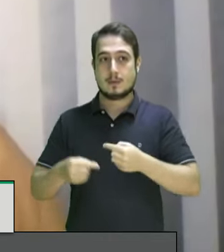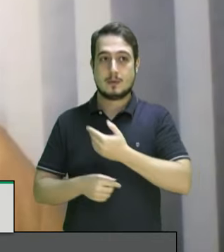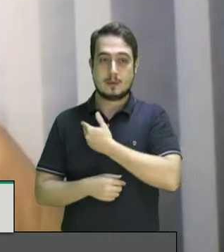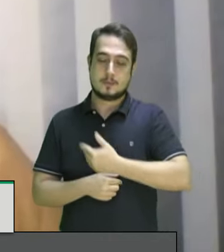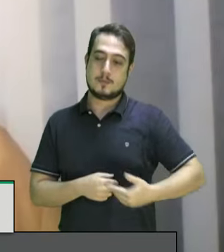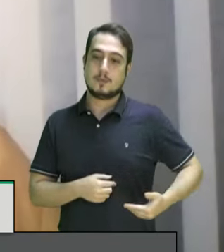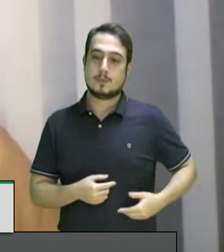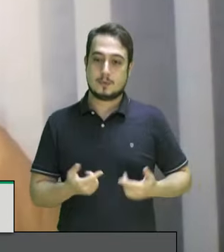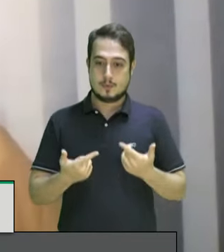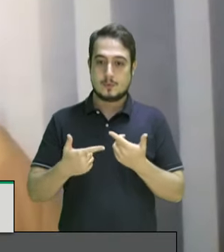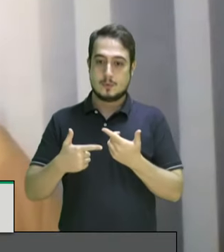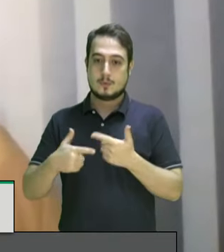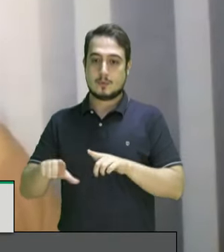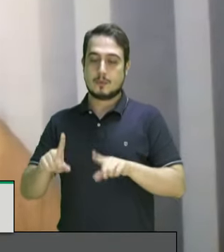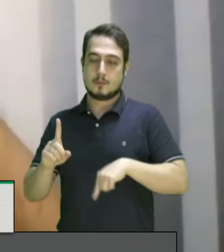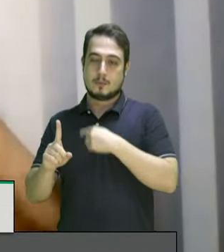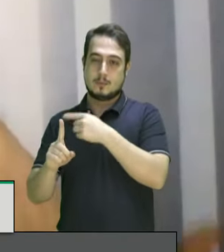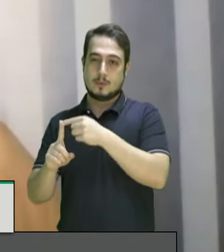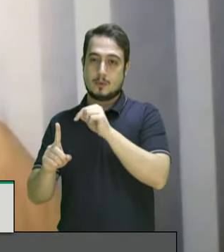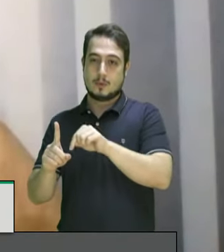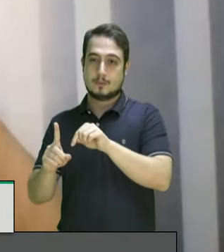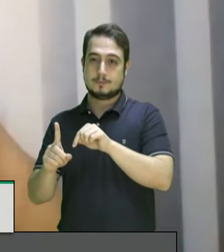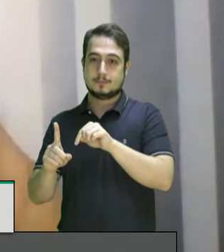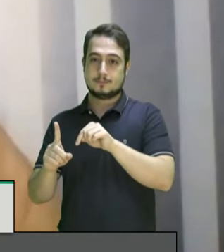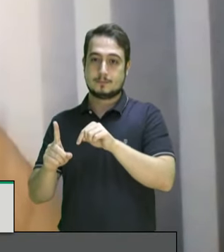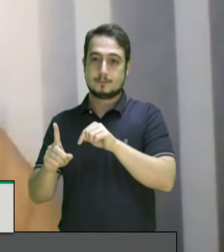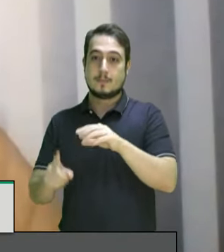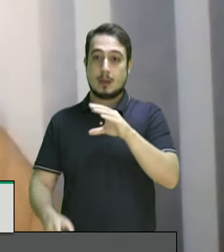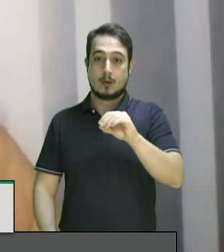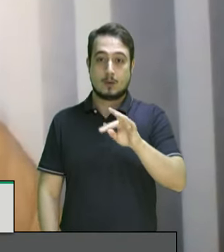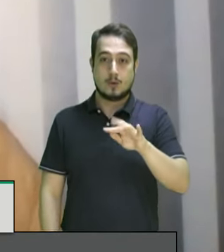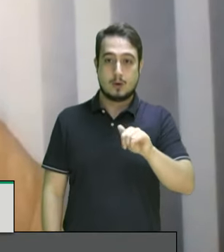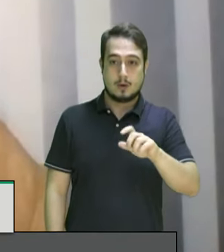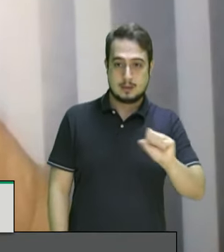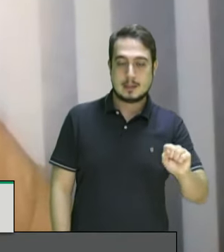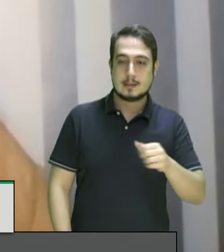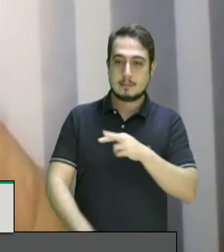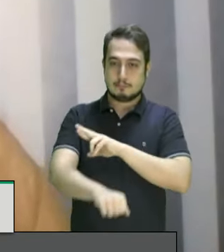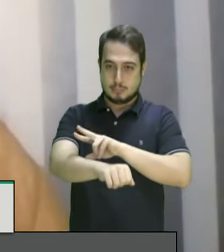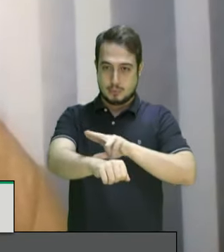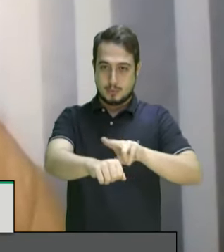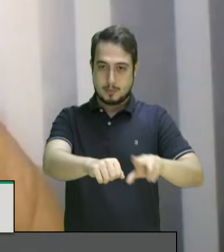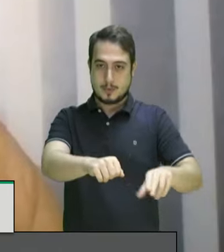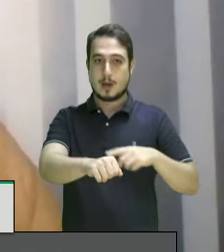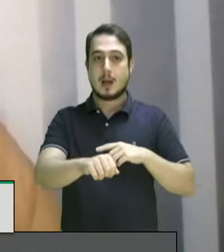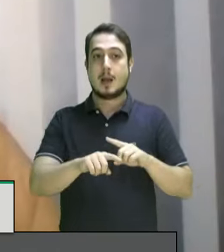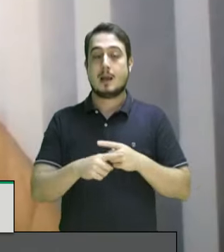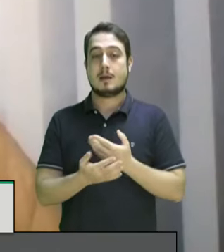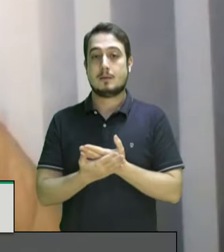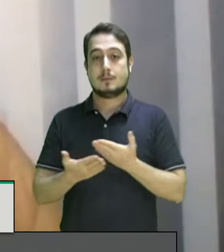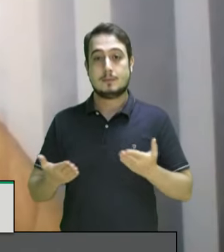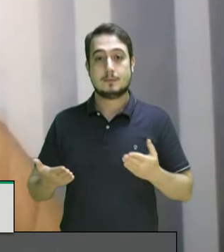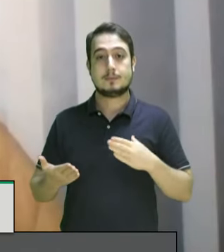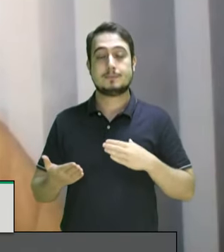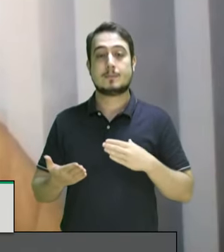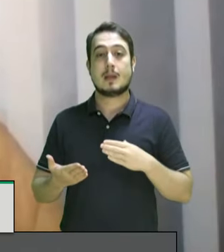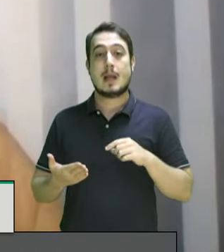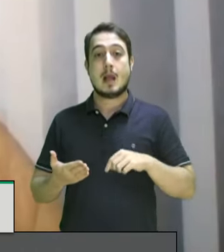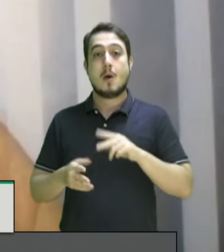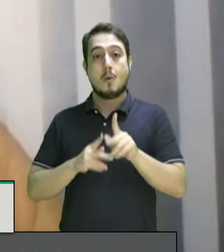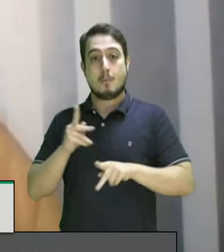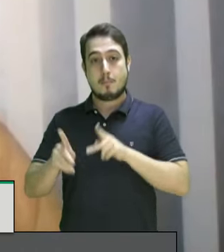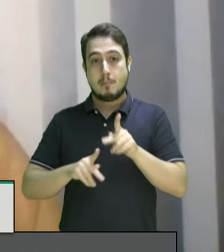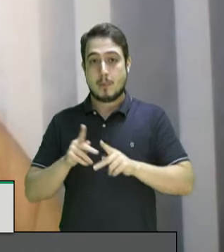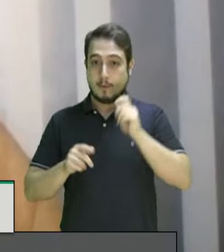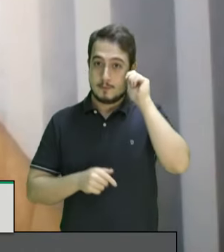de discriminação positiva as denominadas cotas raciais por meio da disputa de narrativa feita pelo povo negro é